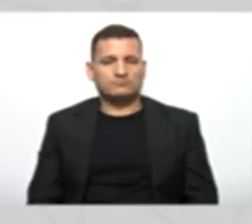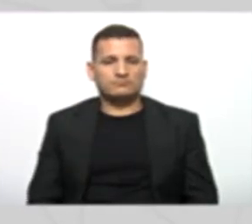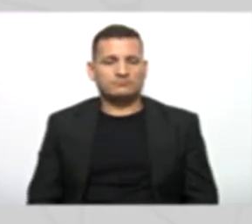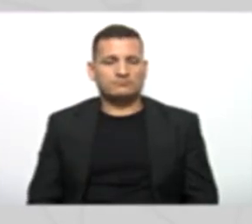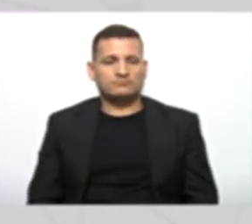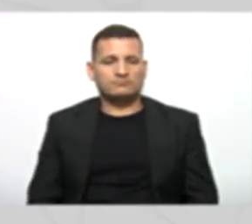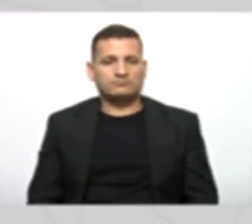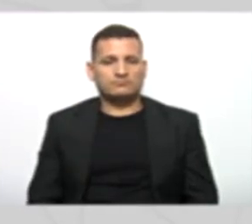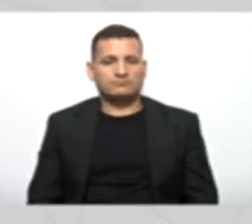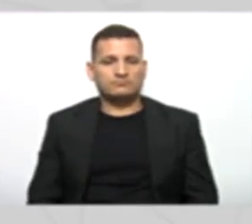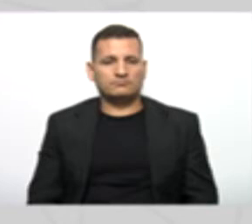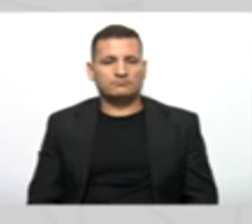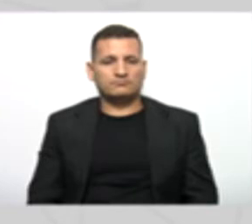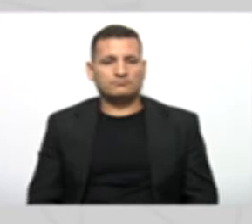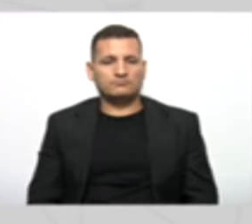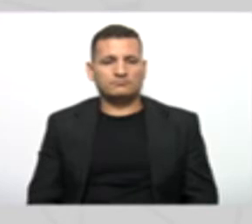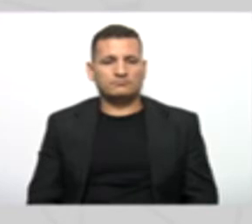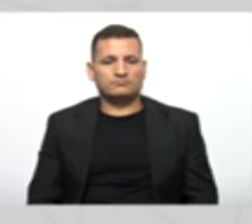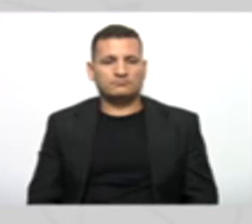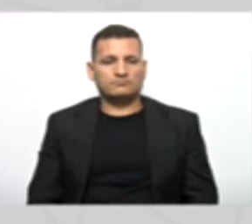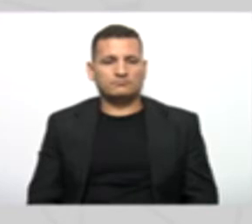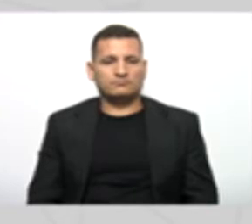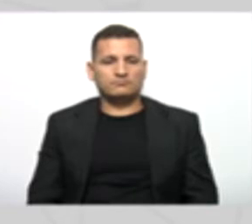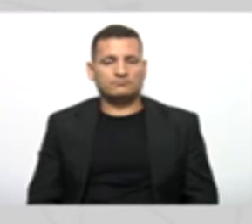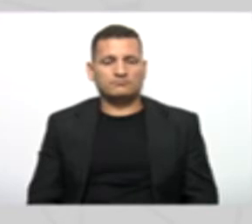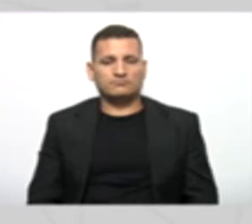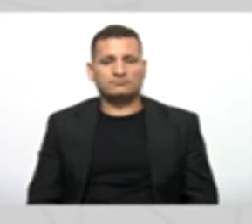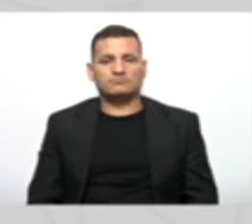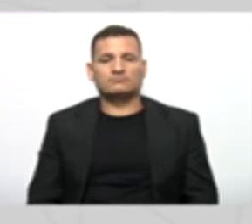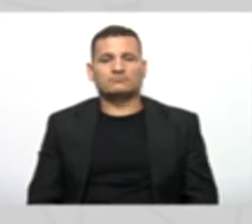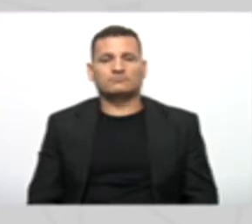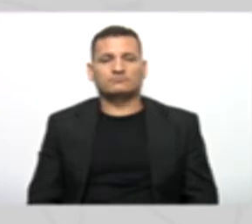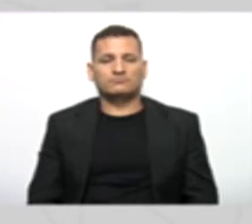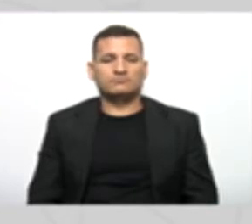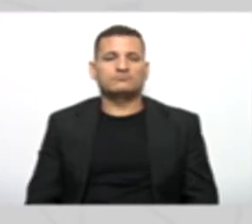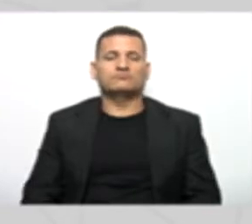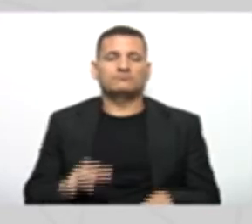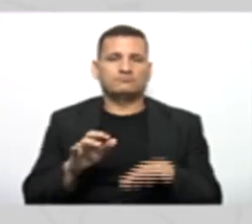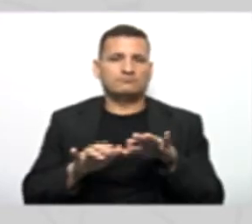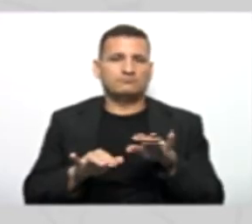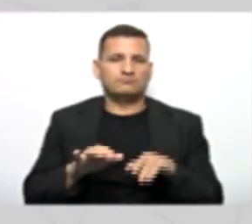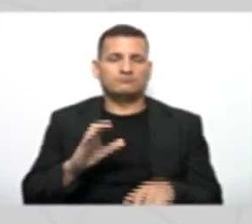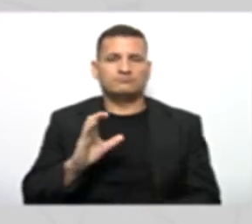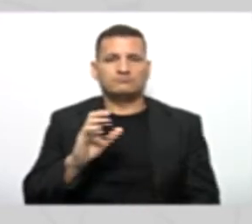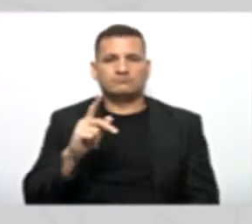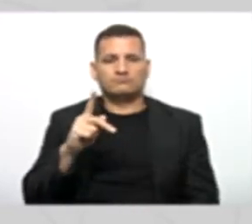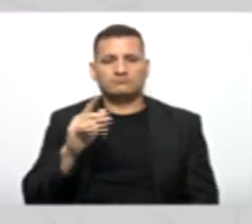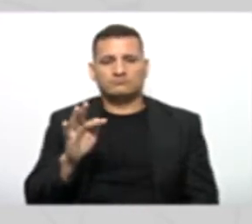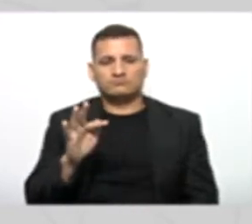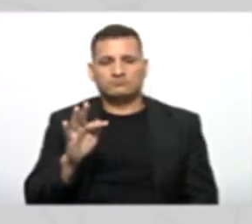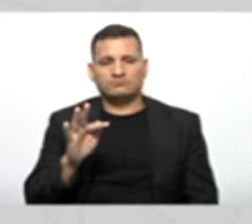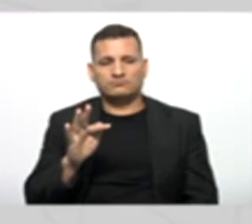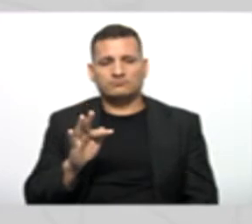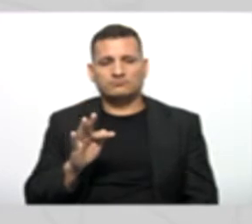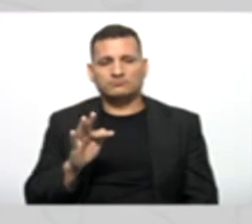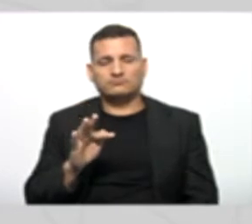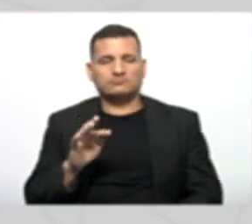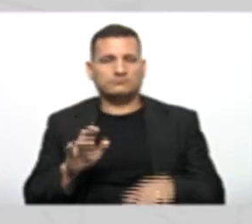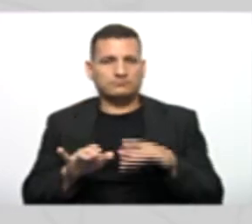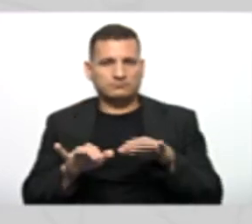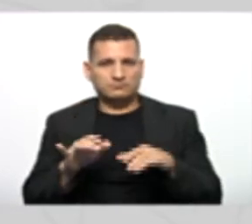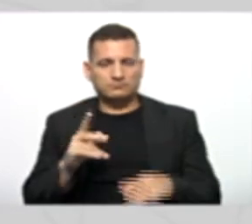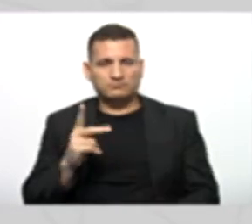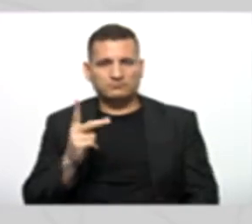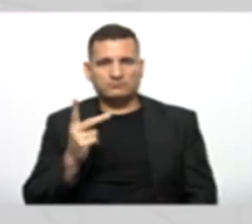Digite Seu CPF E aqui Digite